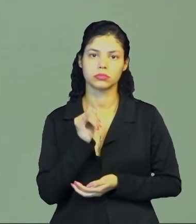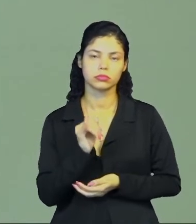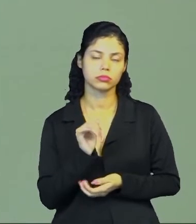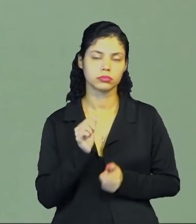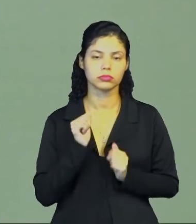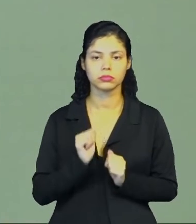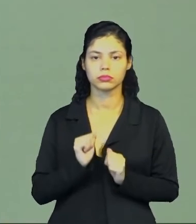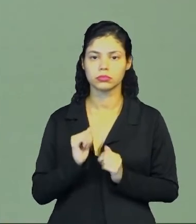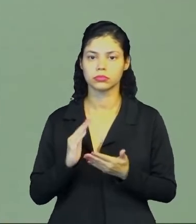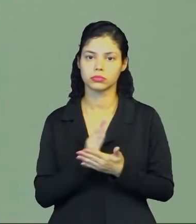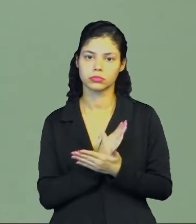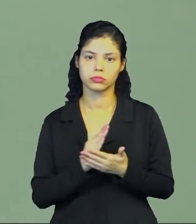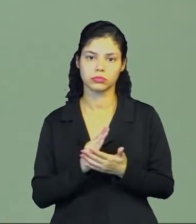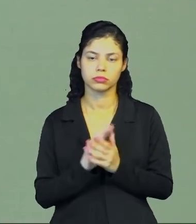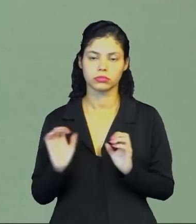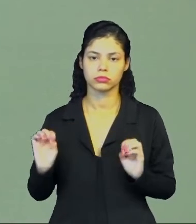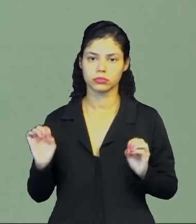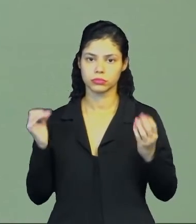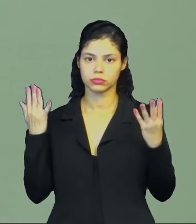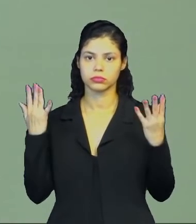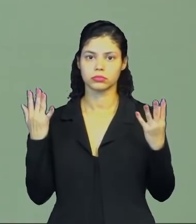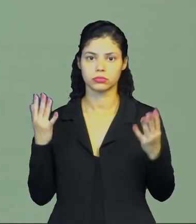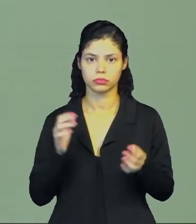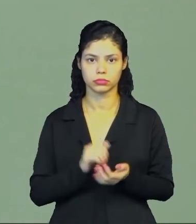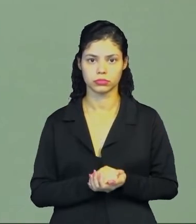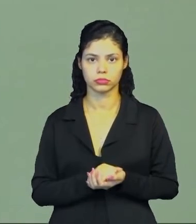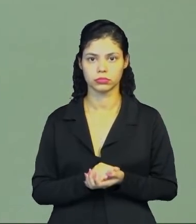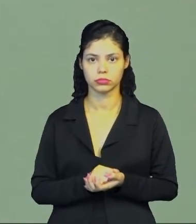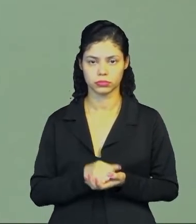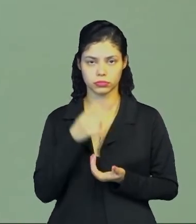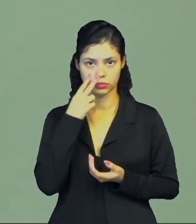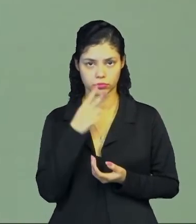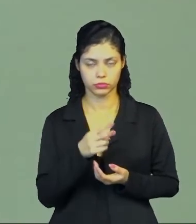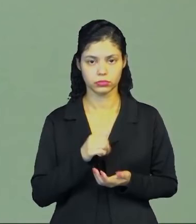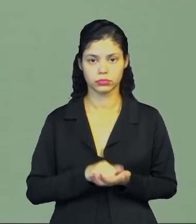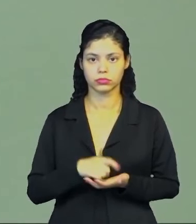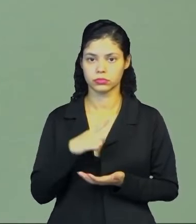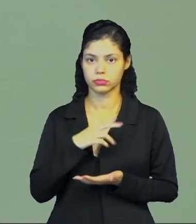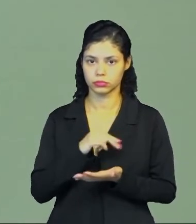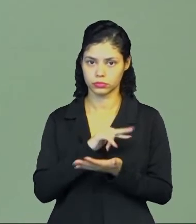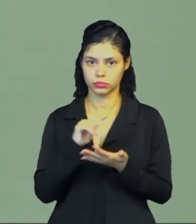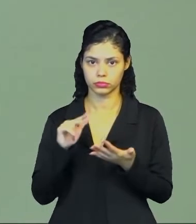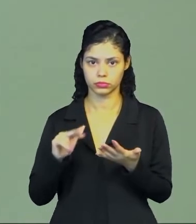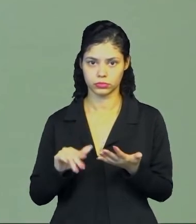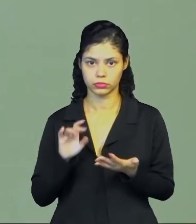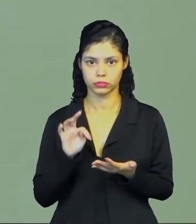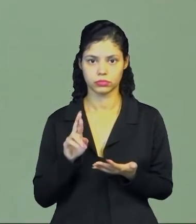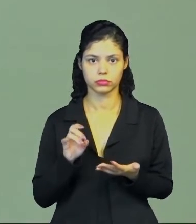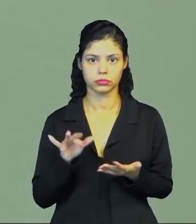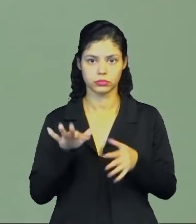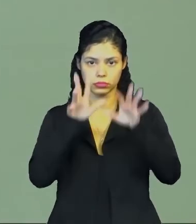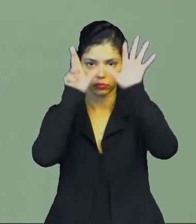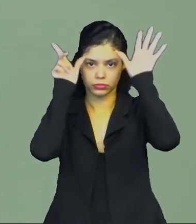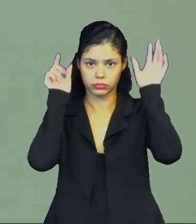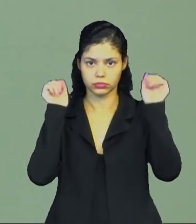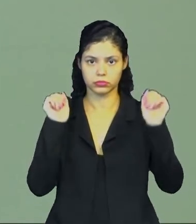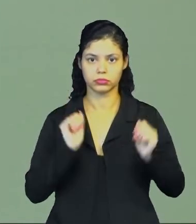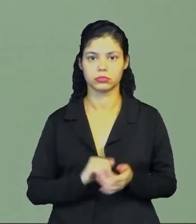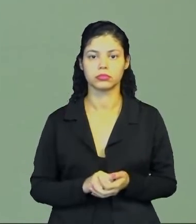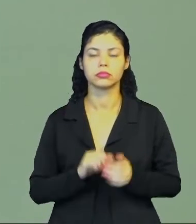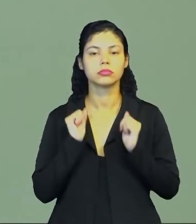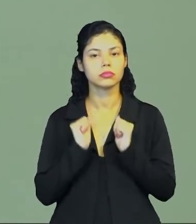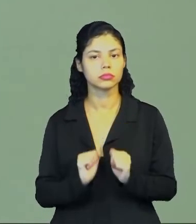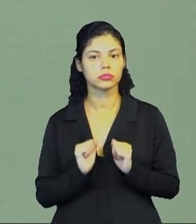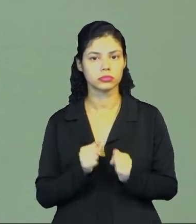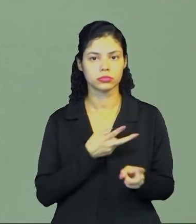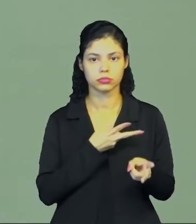puder, em algum festival aí, que a gente já viu que nós temos várias etnias aqui no Acre, e se